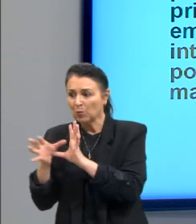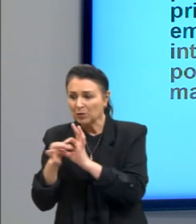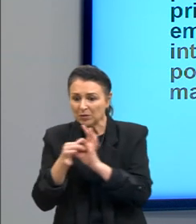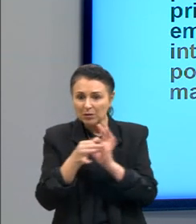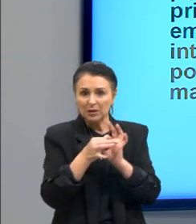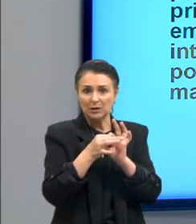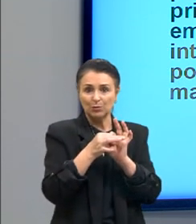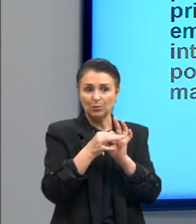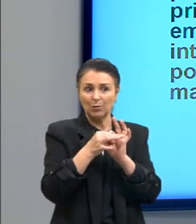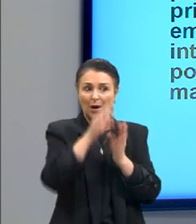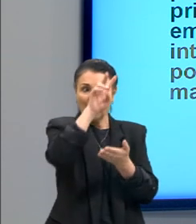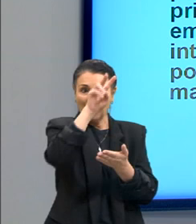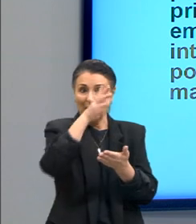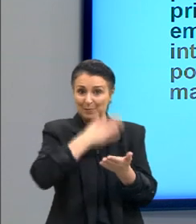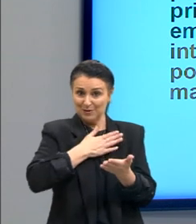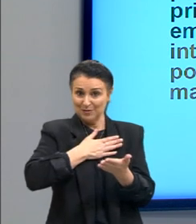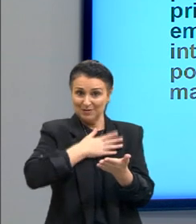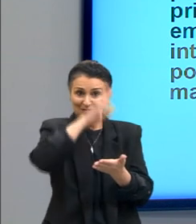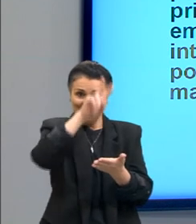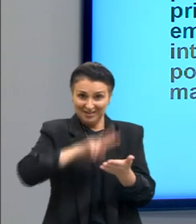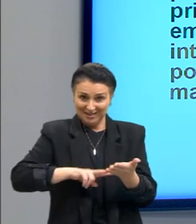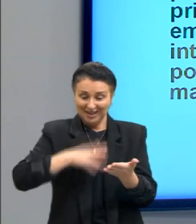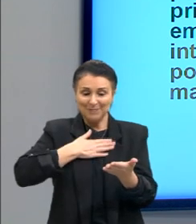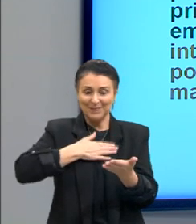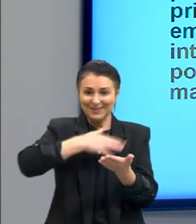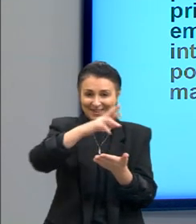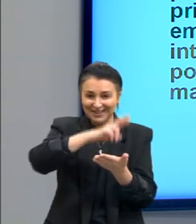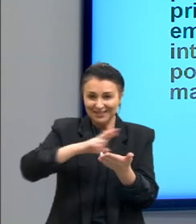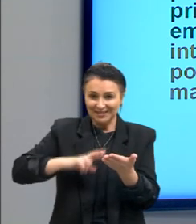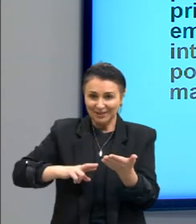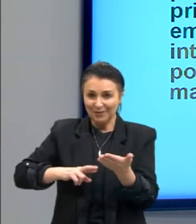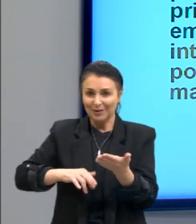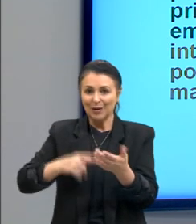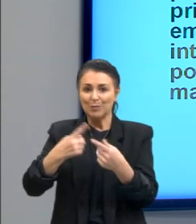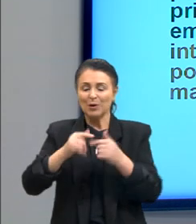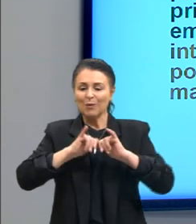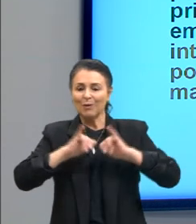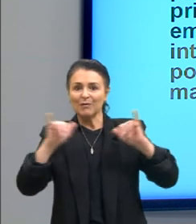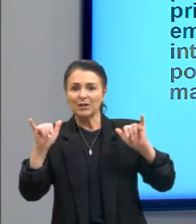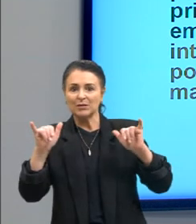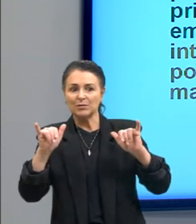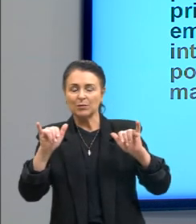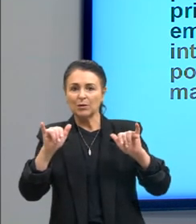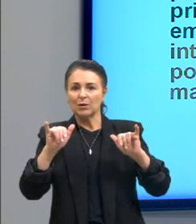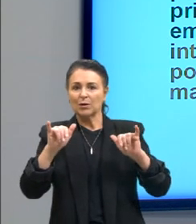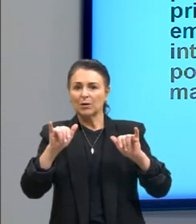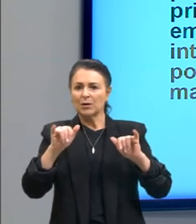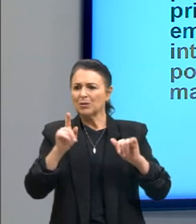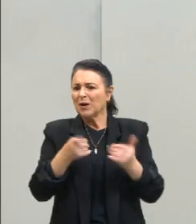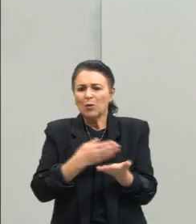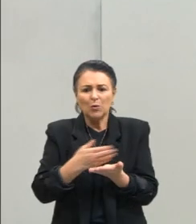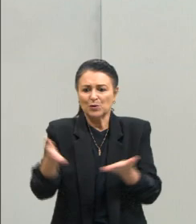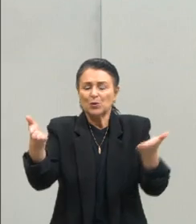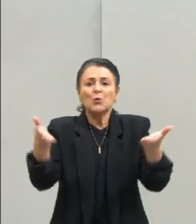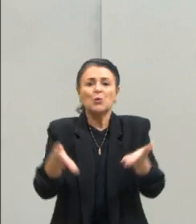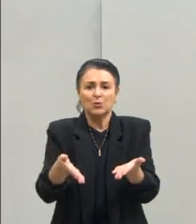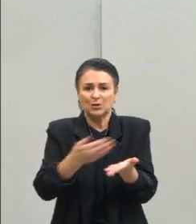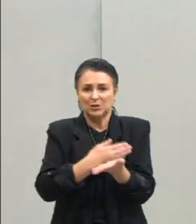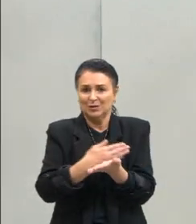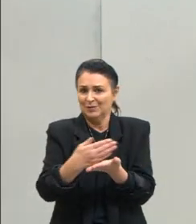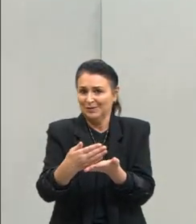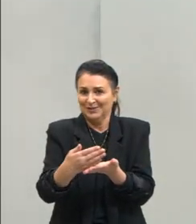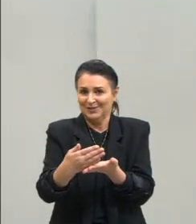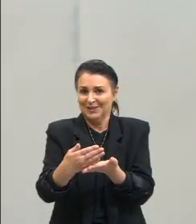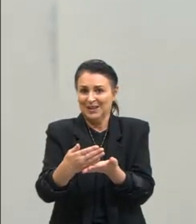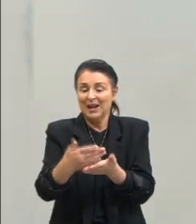em relação a esse assunto falando que isso não é hoje que começou a acontecer então essa